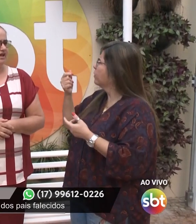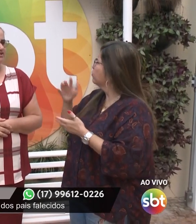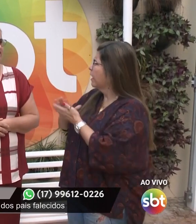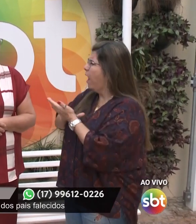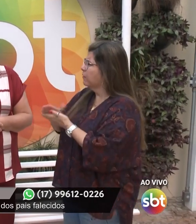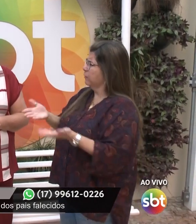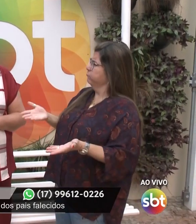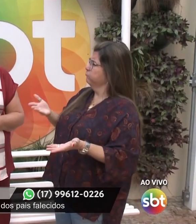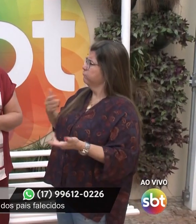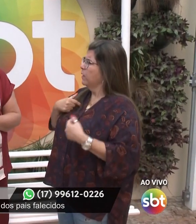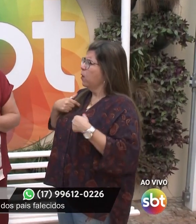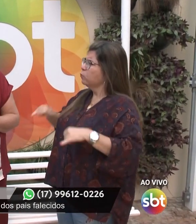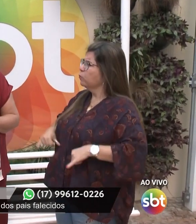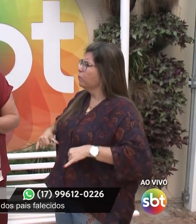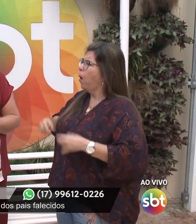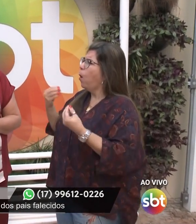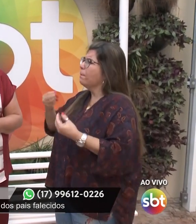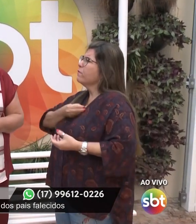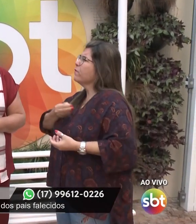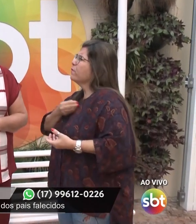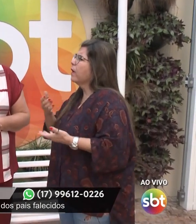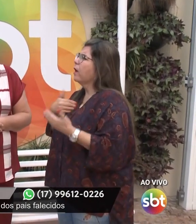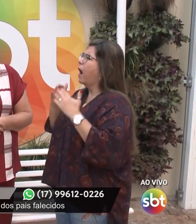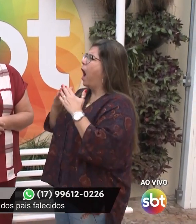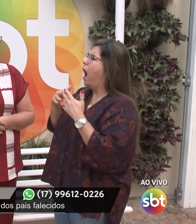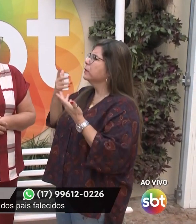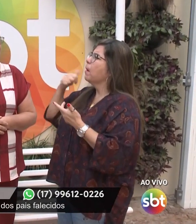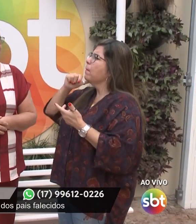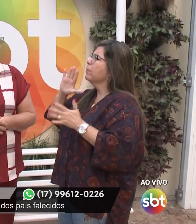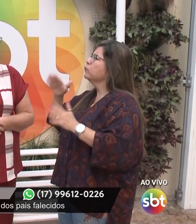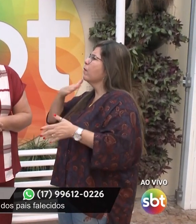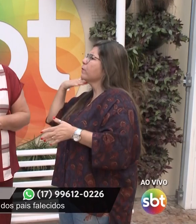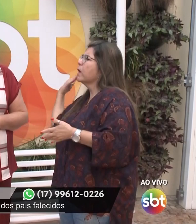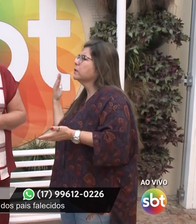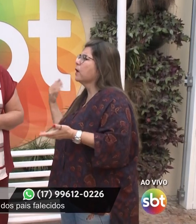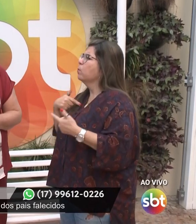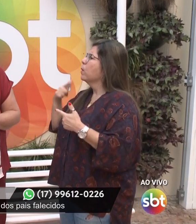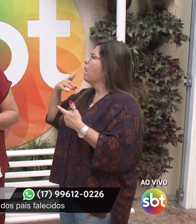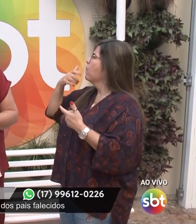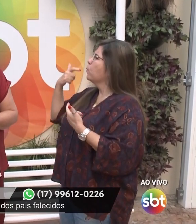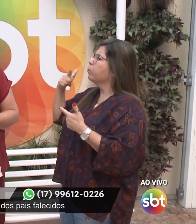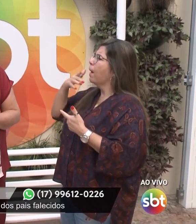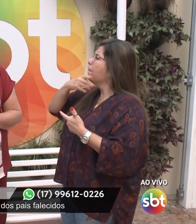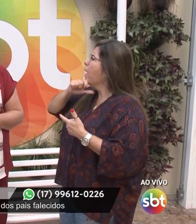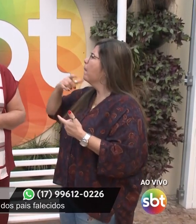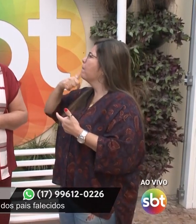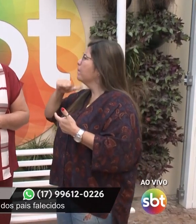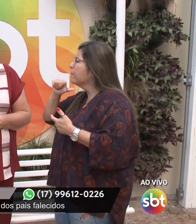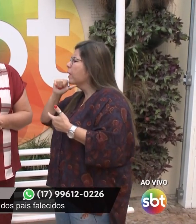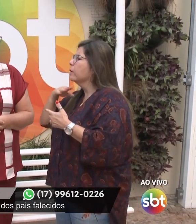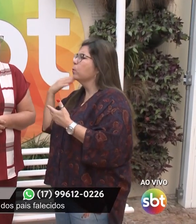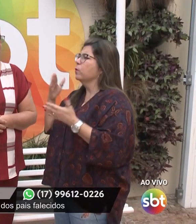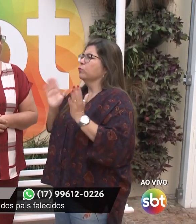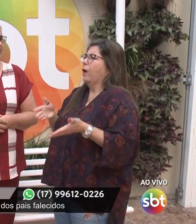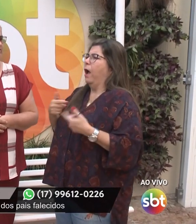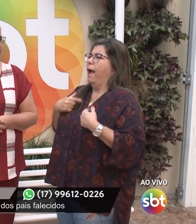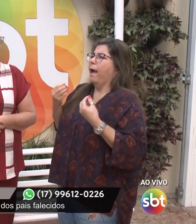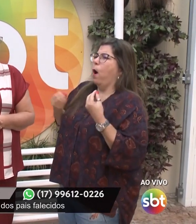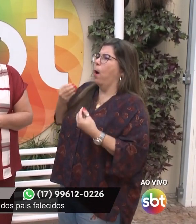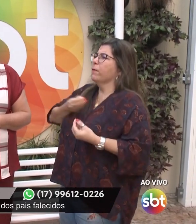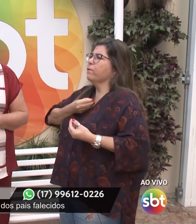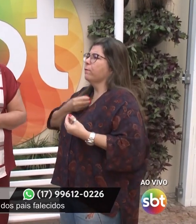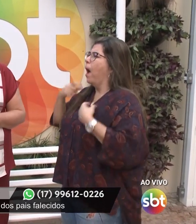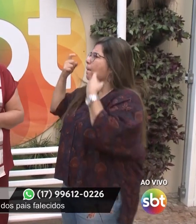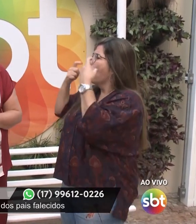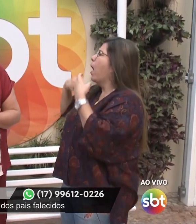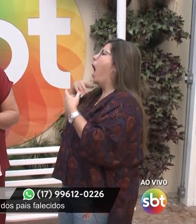consegui adquirir, nunca consegui nada. E eu vinha sofrendo, porque... Como? Porque minha mãe faleceu, eu não tenho pai, não